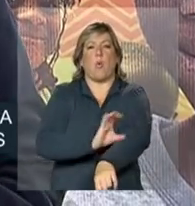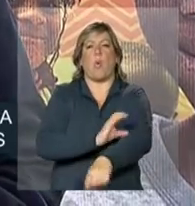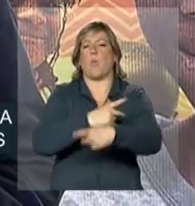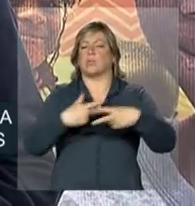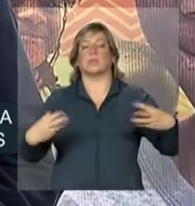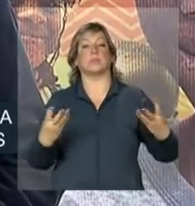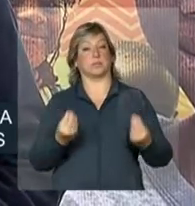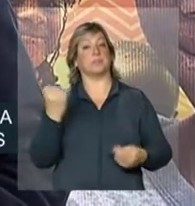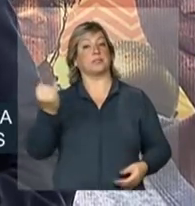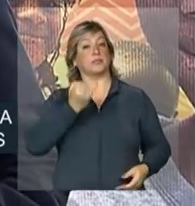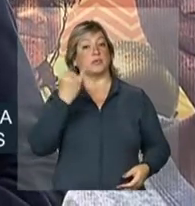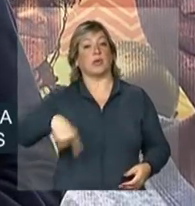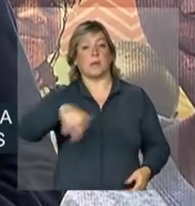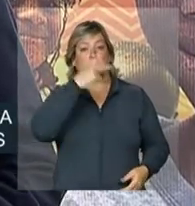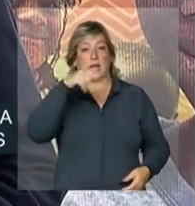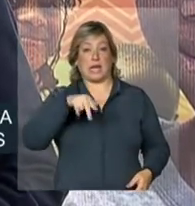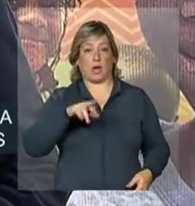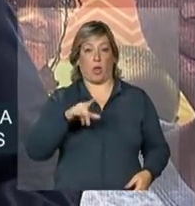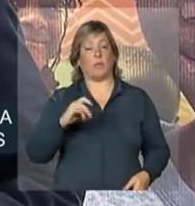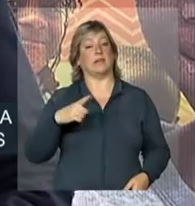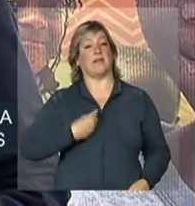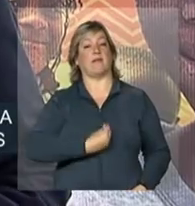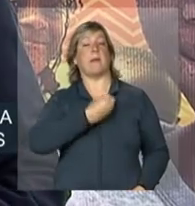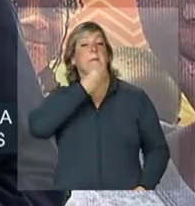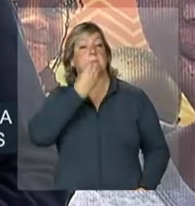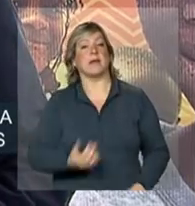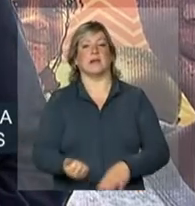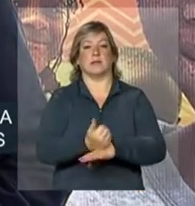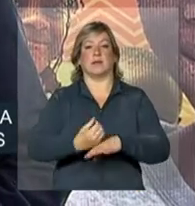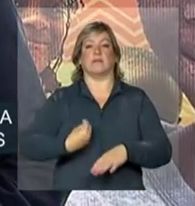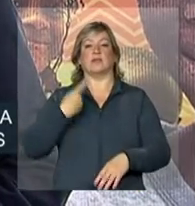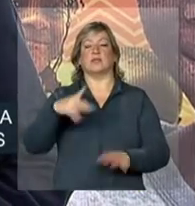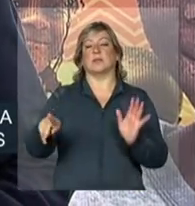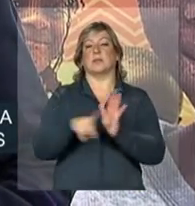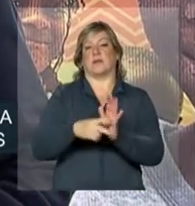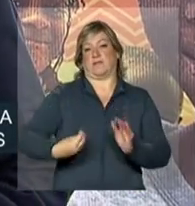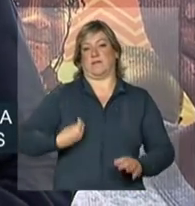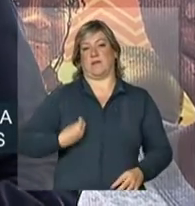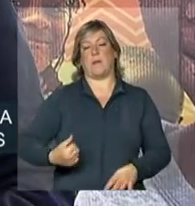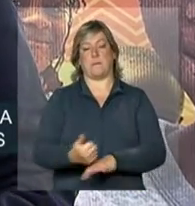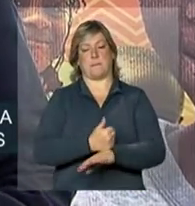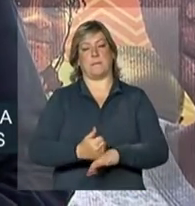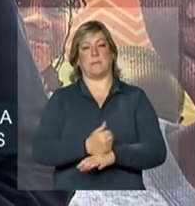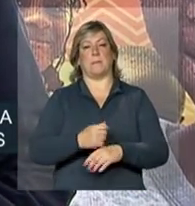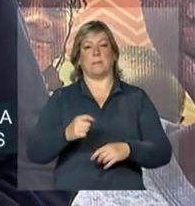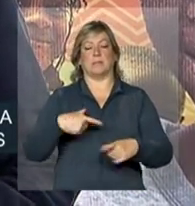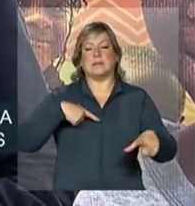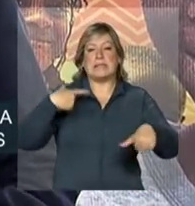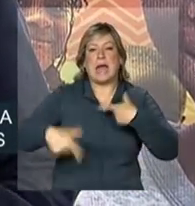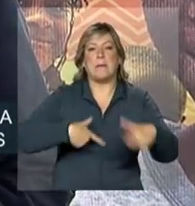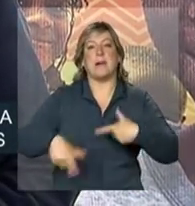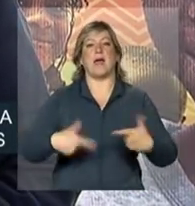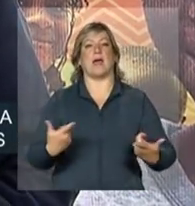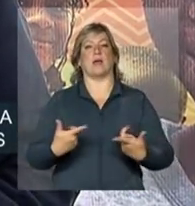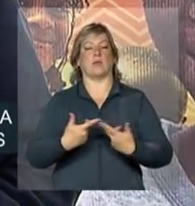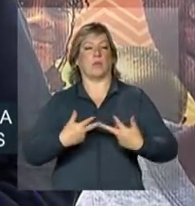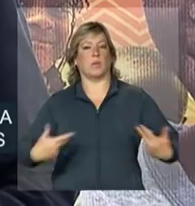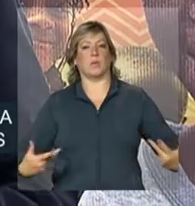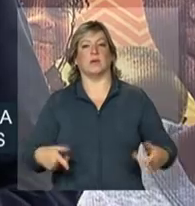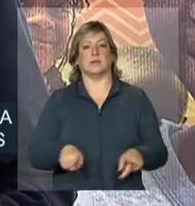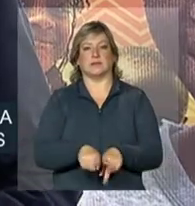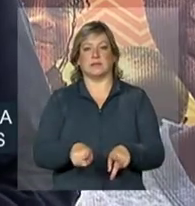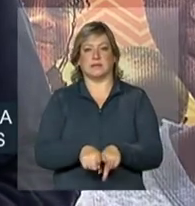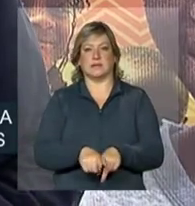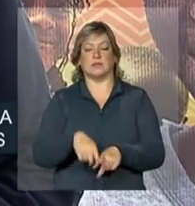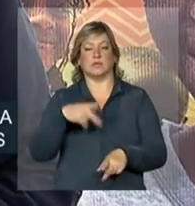para que os quilombos tenham uma vida digna, tenham uma melhoria da sua qualidade de produção e da